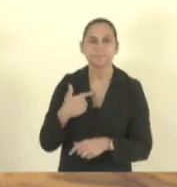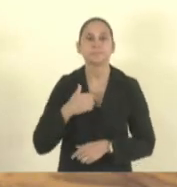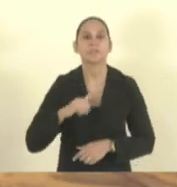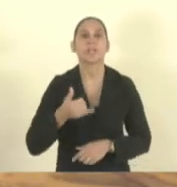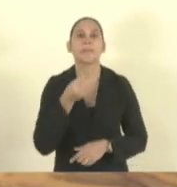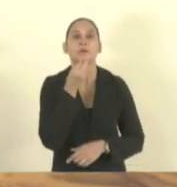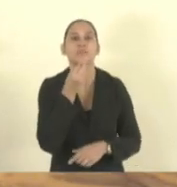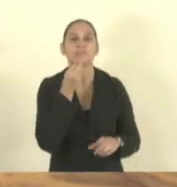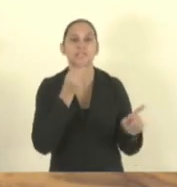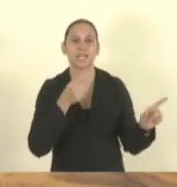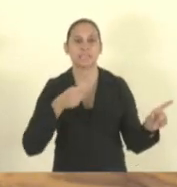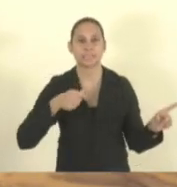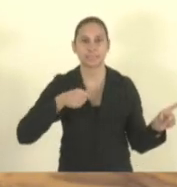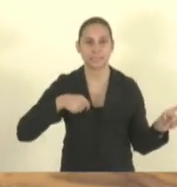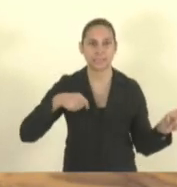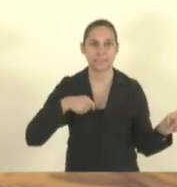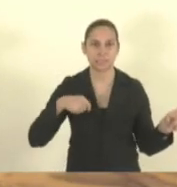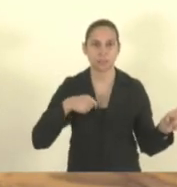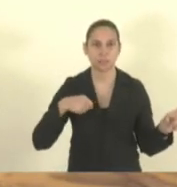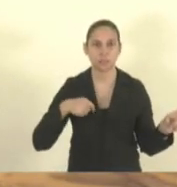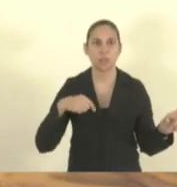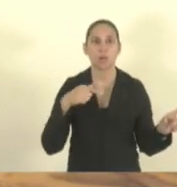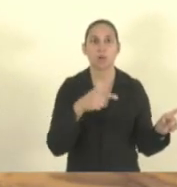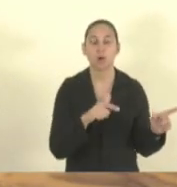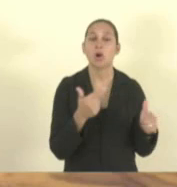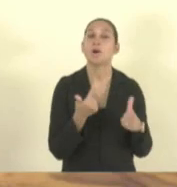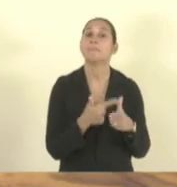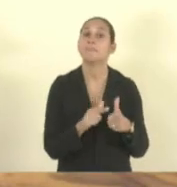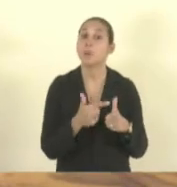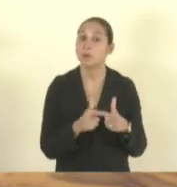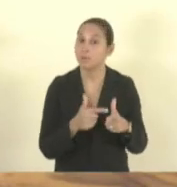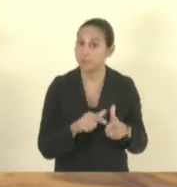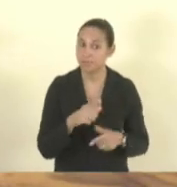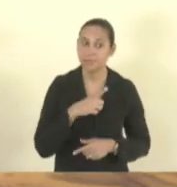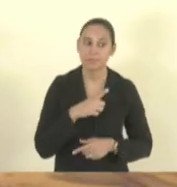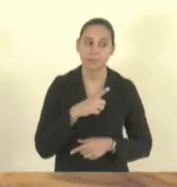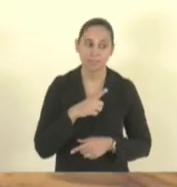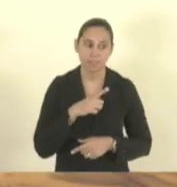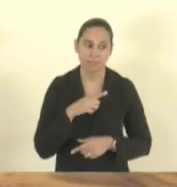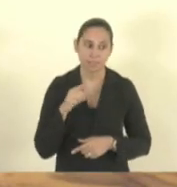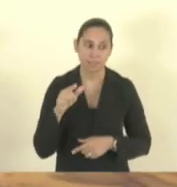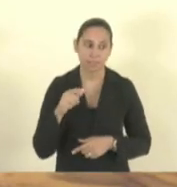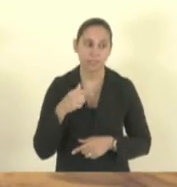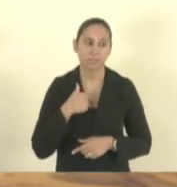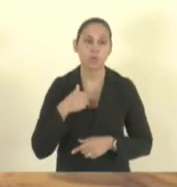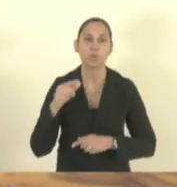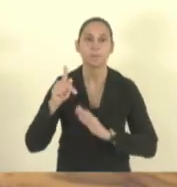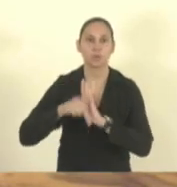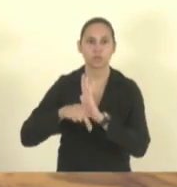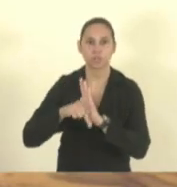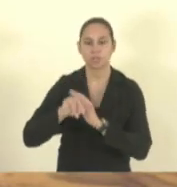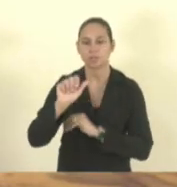a situação não está bonita, não. Talvez a mais não possa falar, mas eu posso.